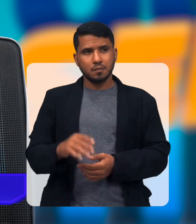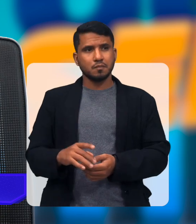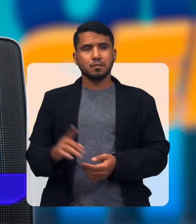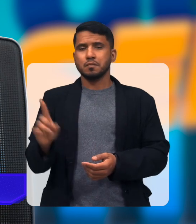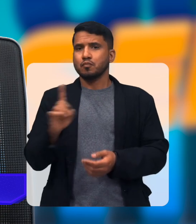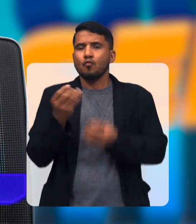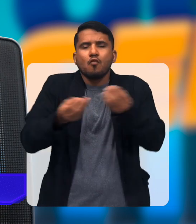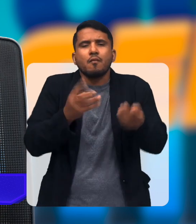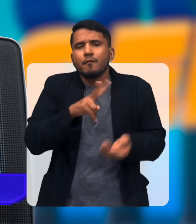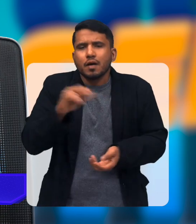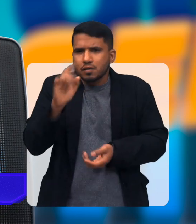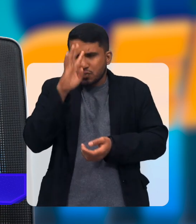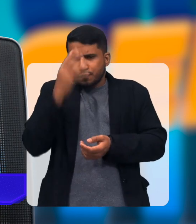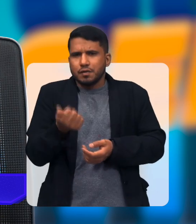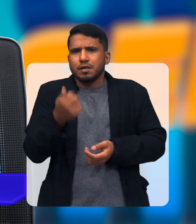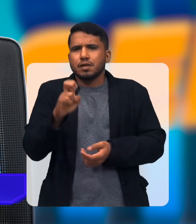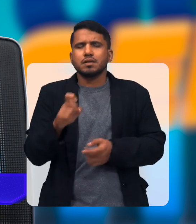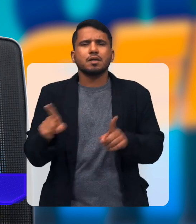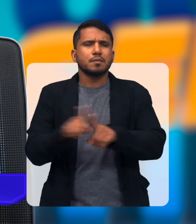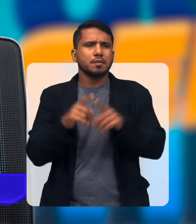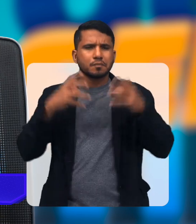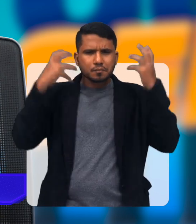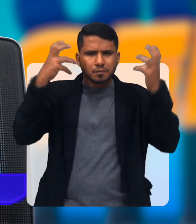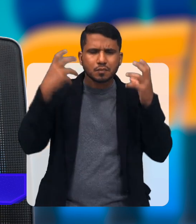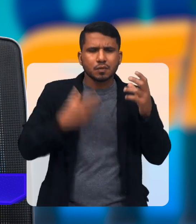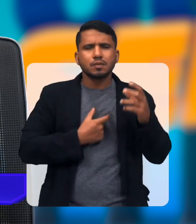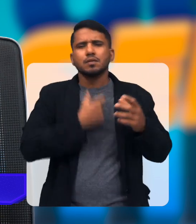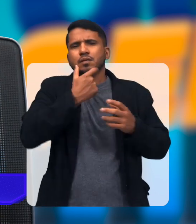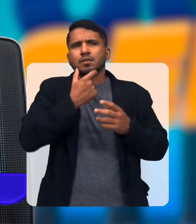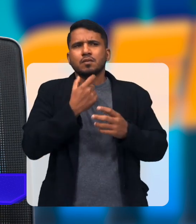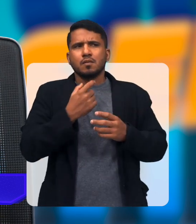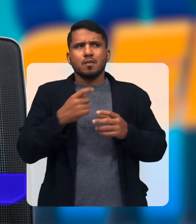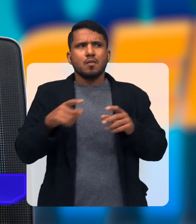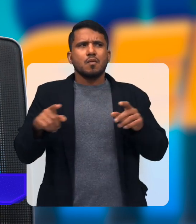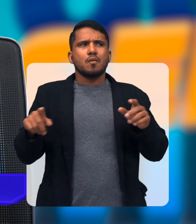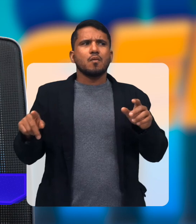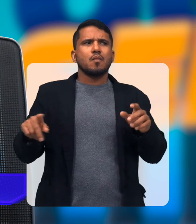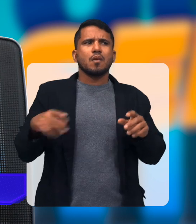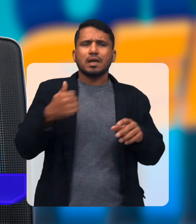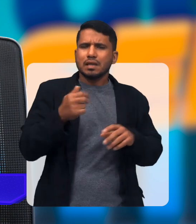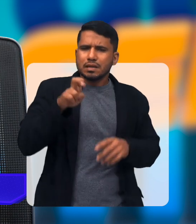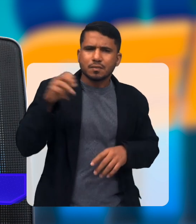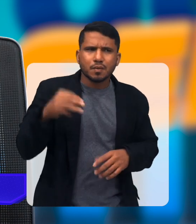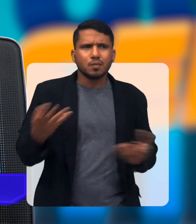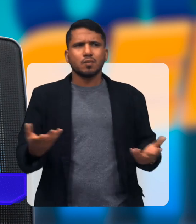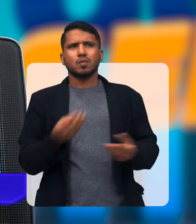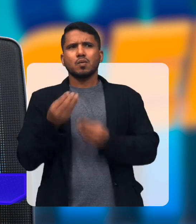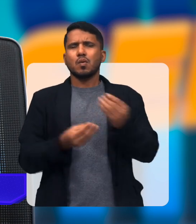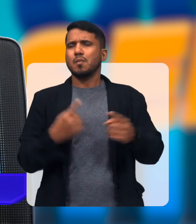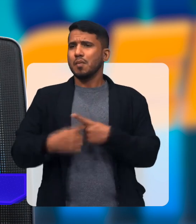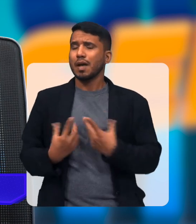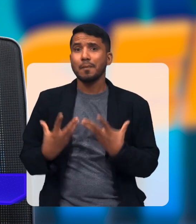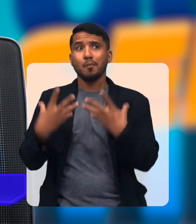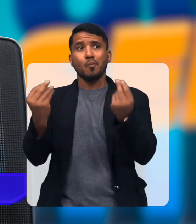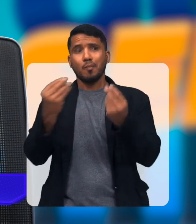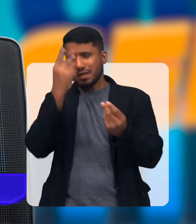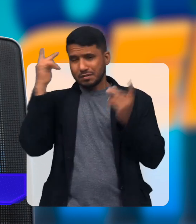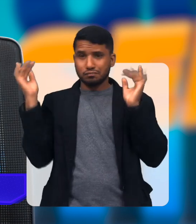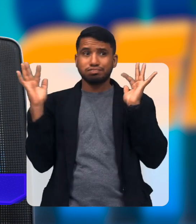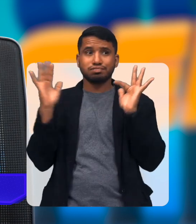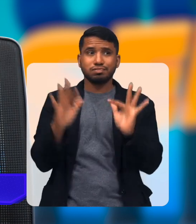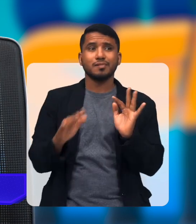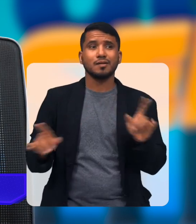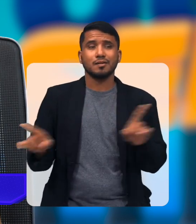atendimento somente Não faz efeito Um fono também que é 15 minutos Porque a demanda é